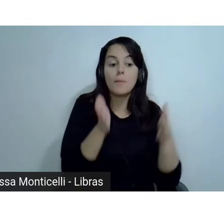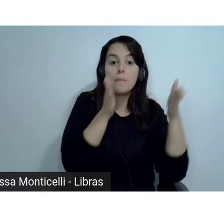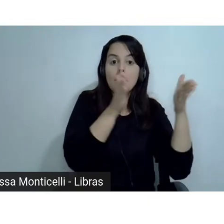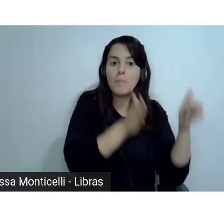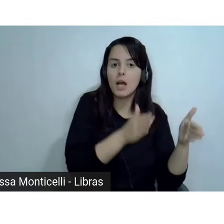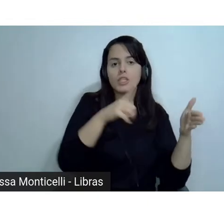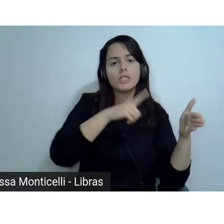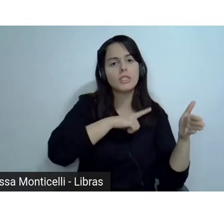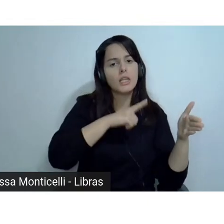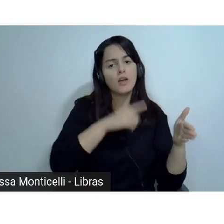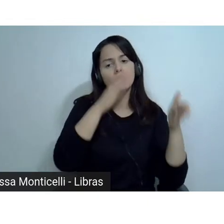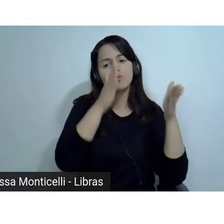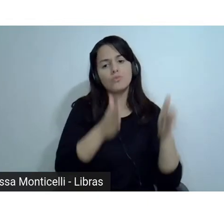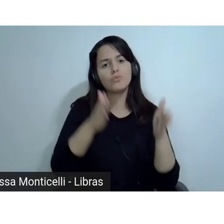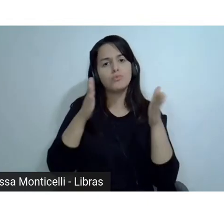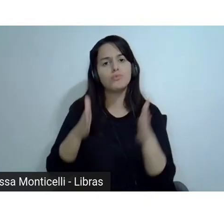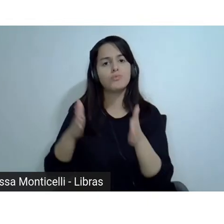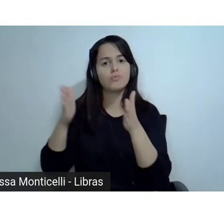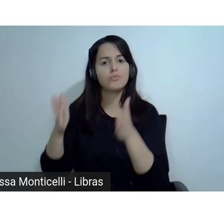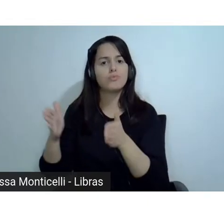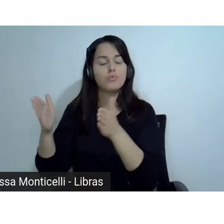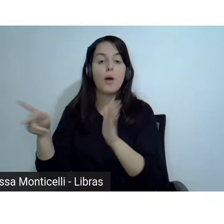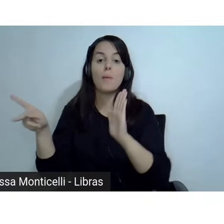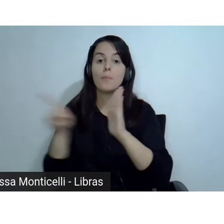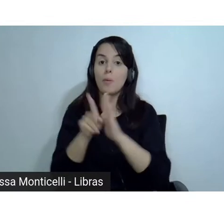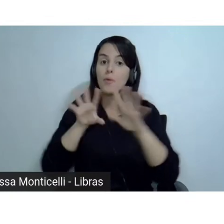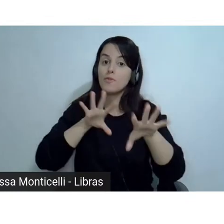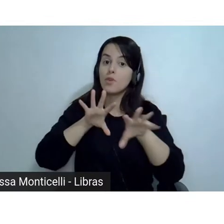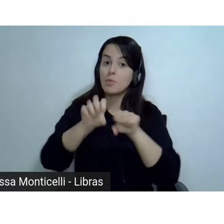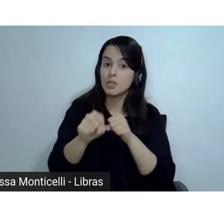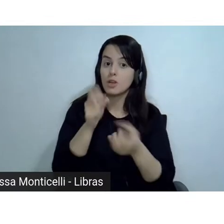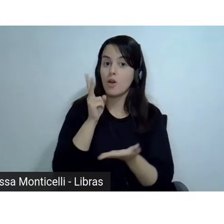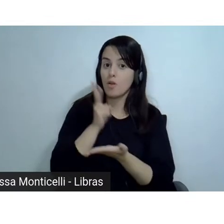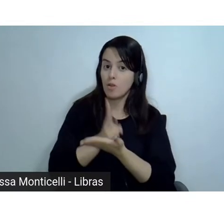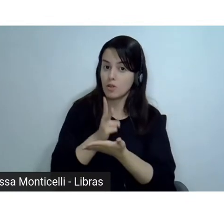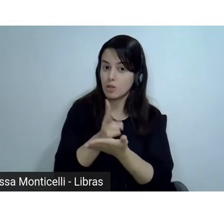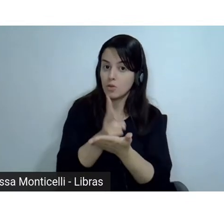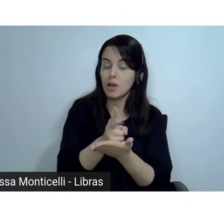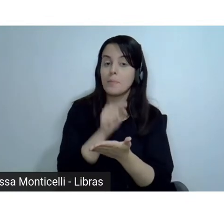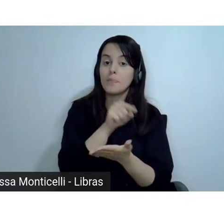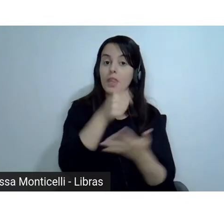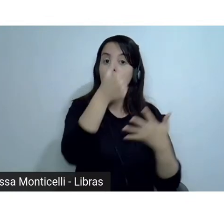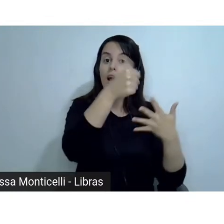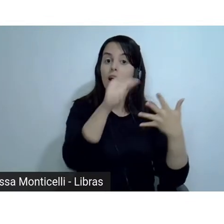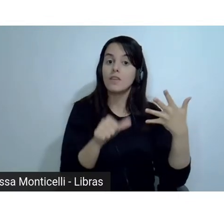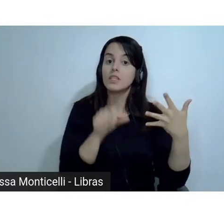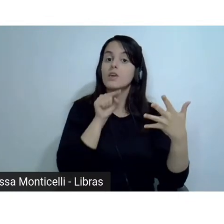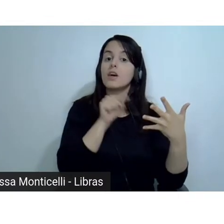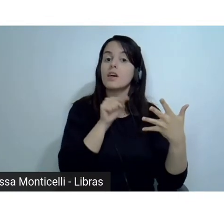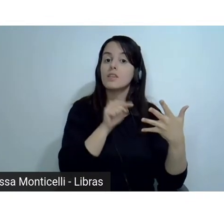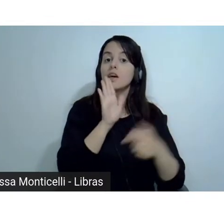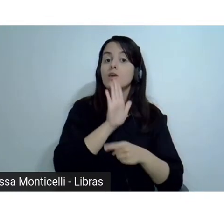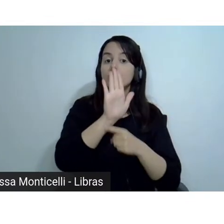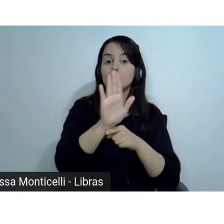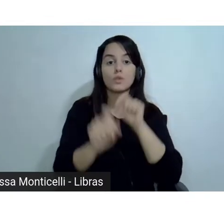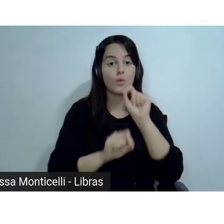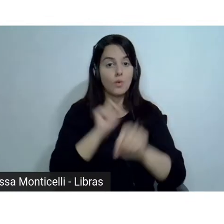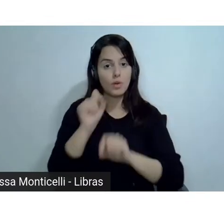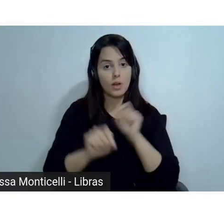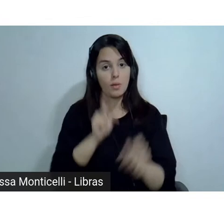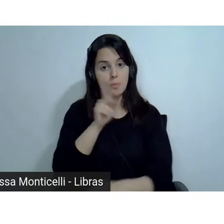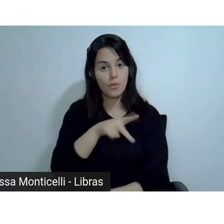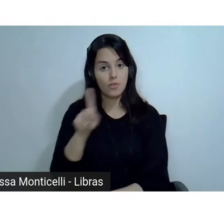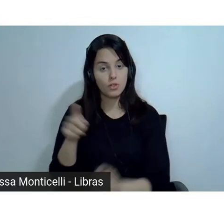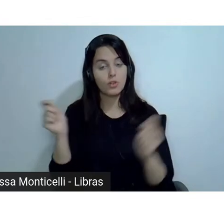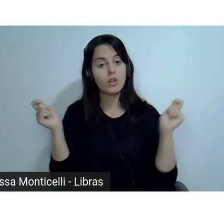das aprendizagens dos estudantes. E ela deve, então, servir como parâmetro para que vocês, professores, possam repanejar,